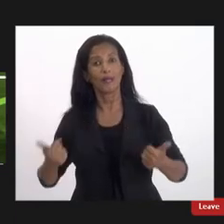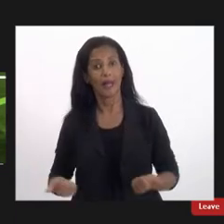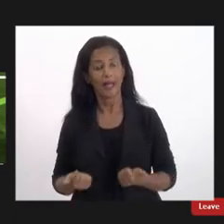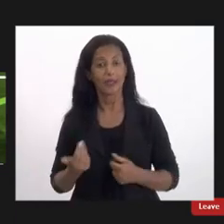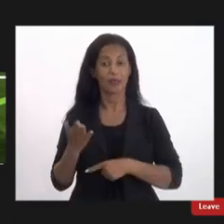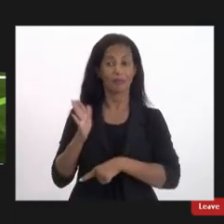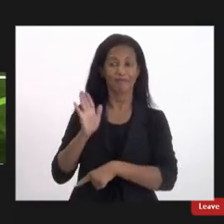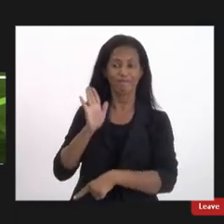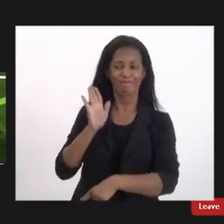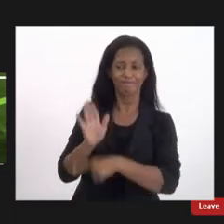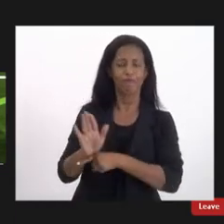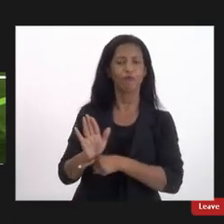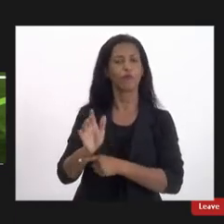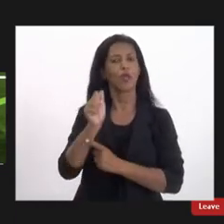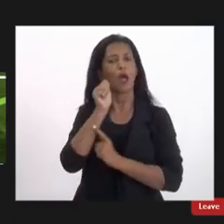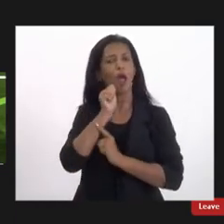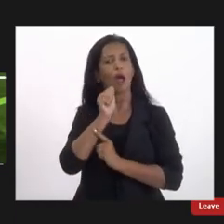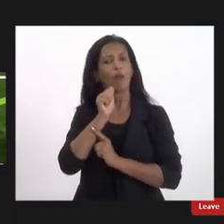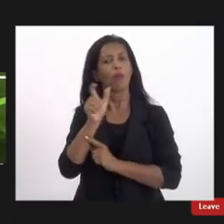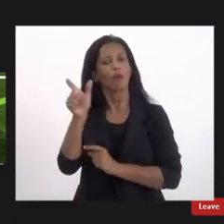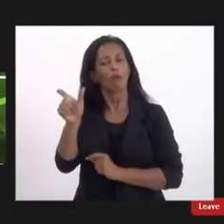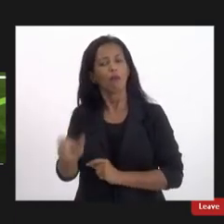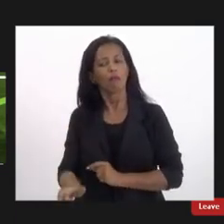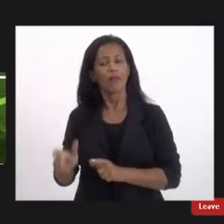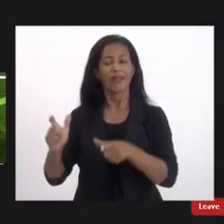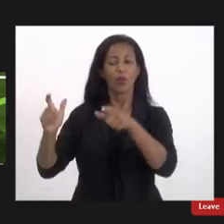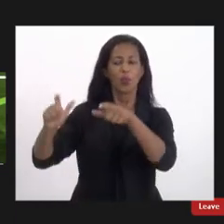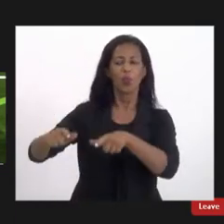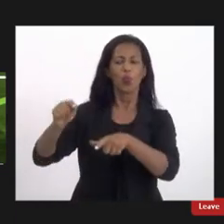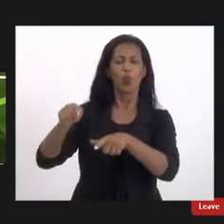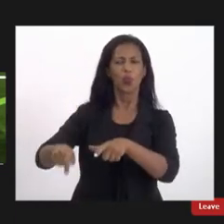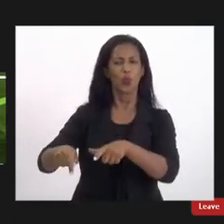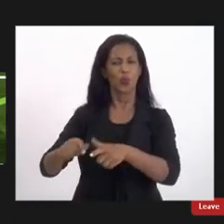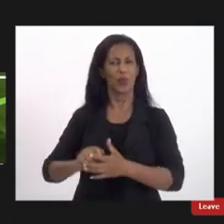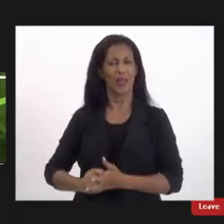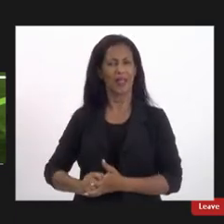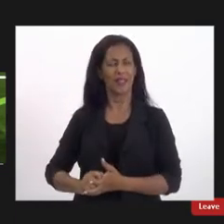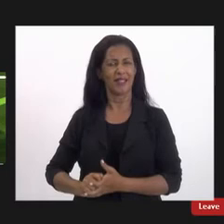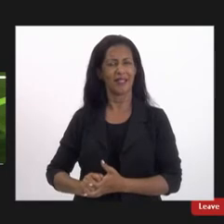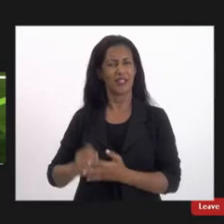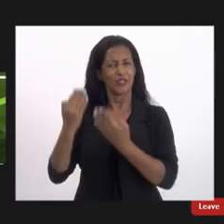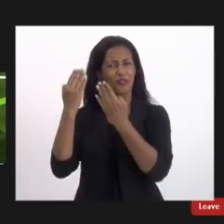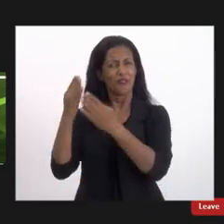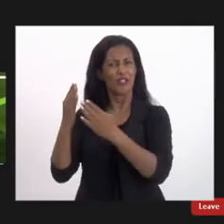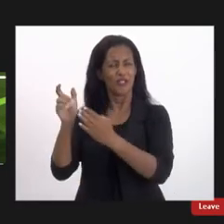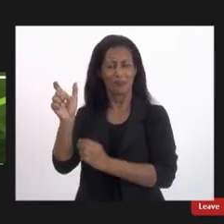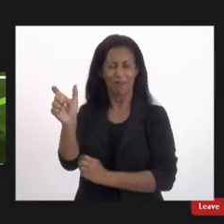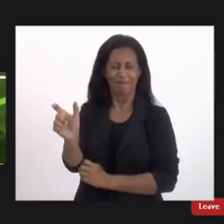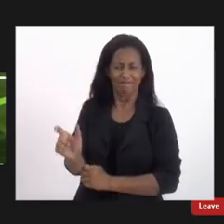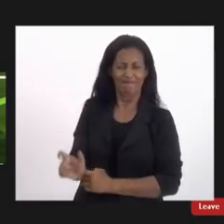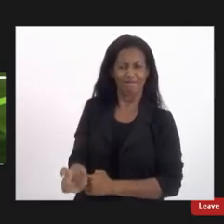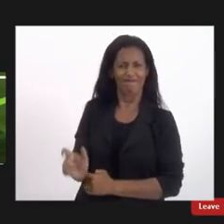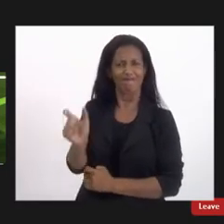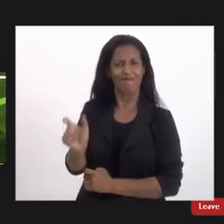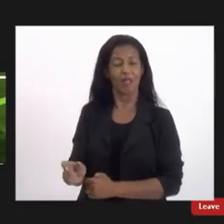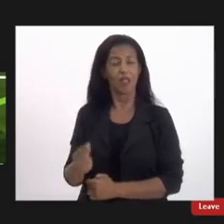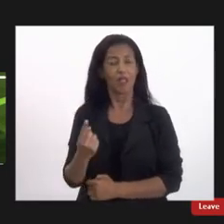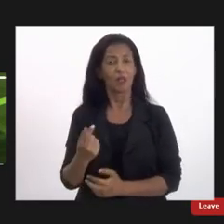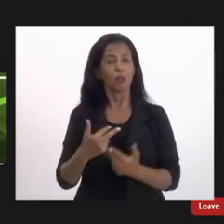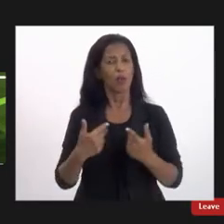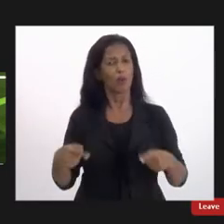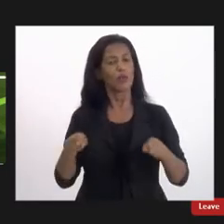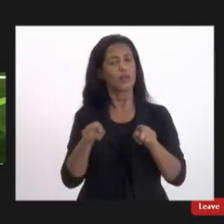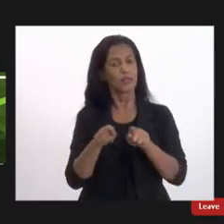tirar a mulher ali daquela daquele local de vítima e uma coisa